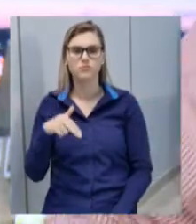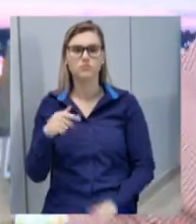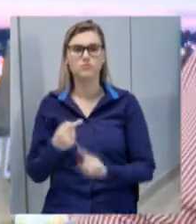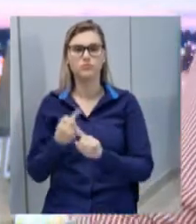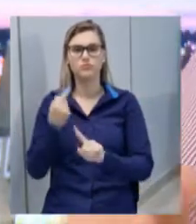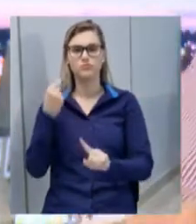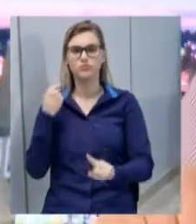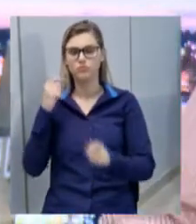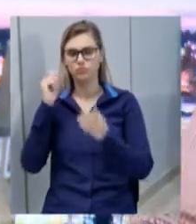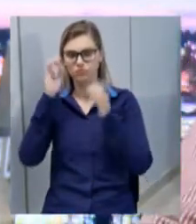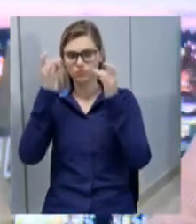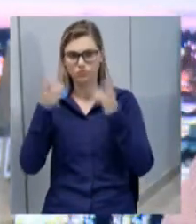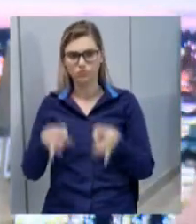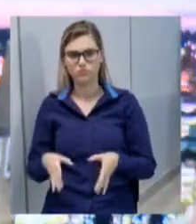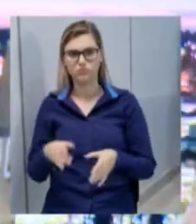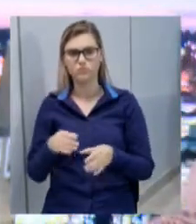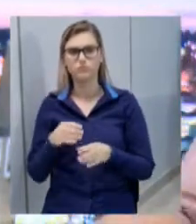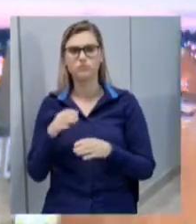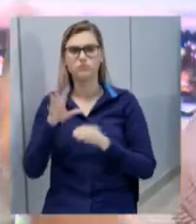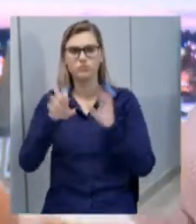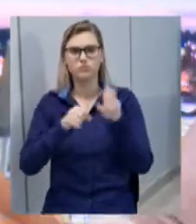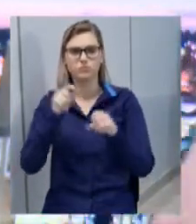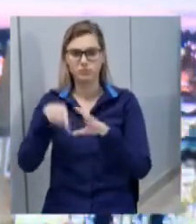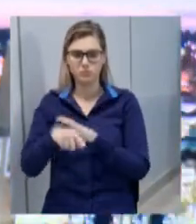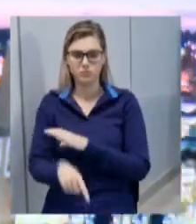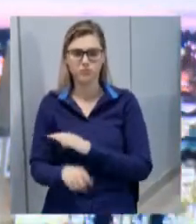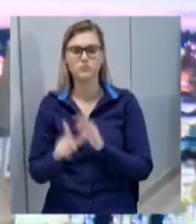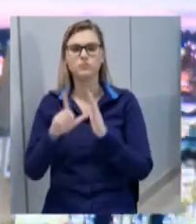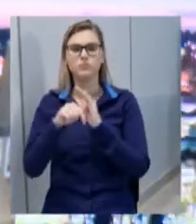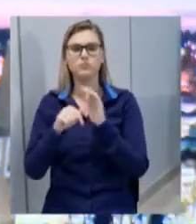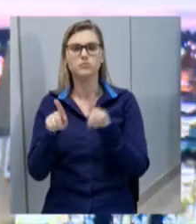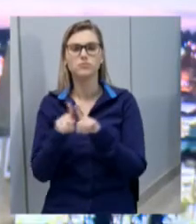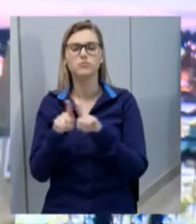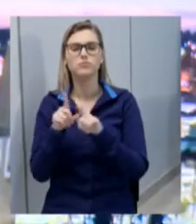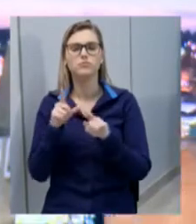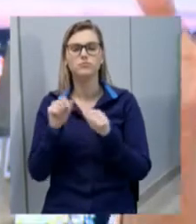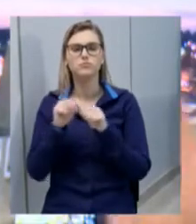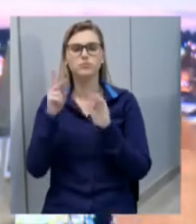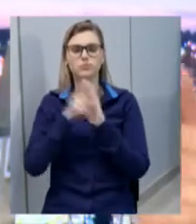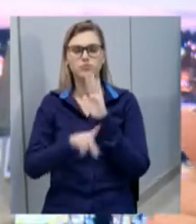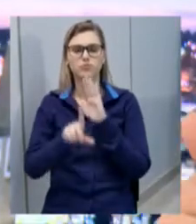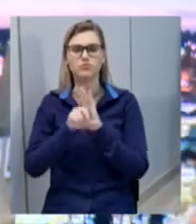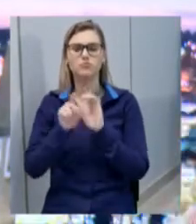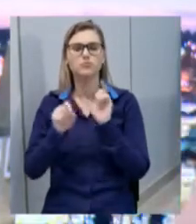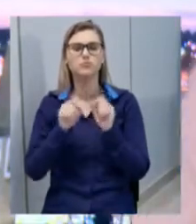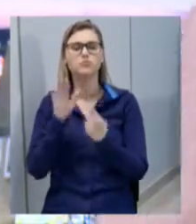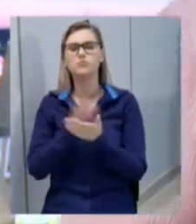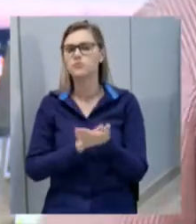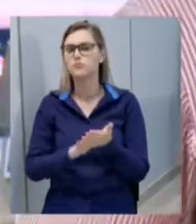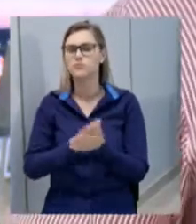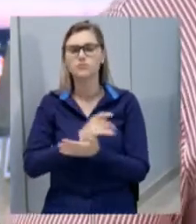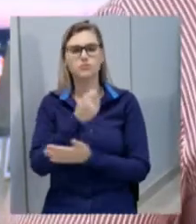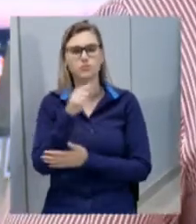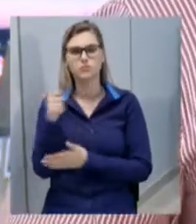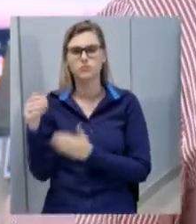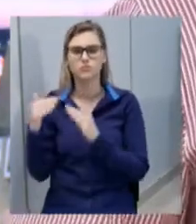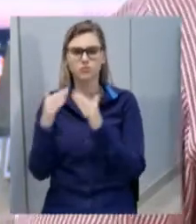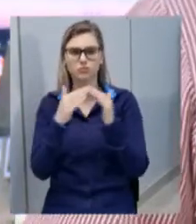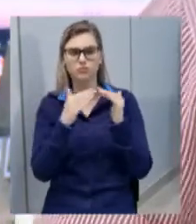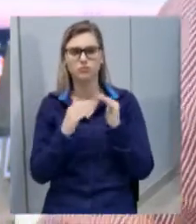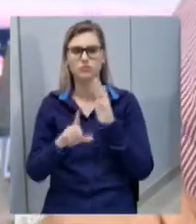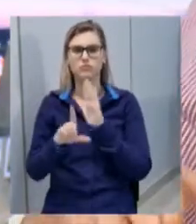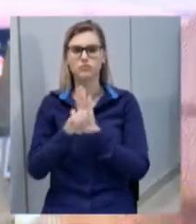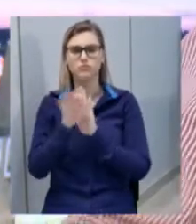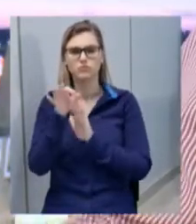Na ocasião, foi feito um projeto de lei que, posteriormente, virou lei, dizendo que nenhuma associação de moradores legalmente